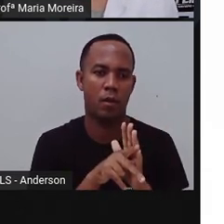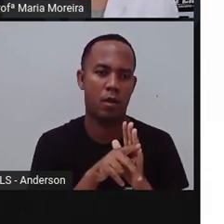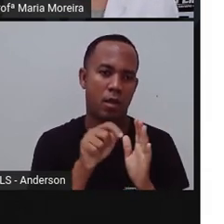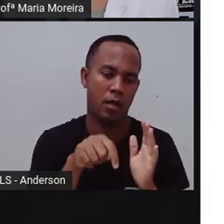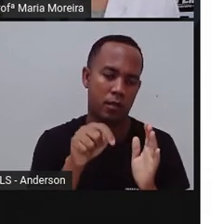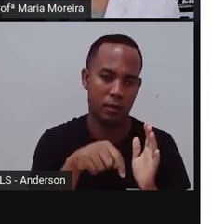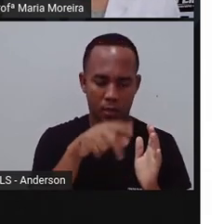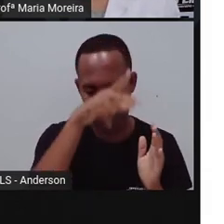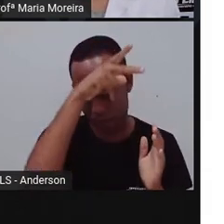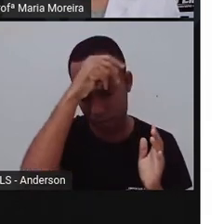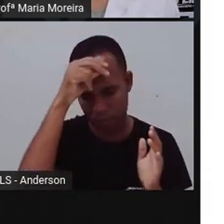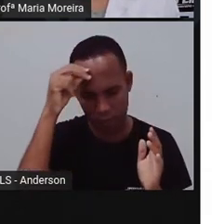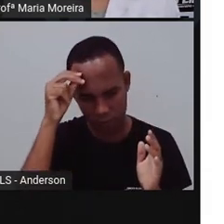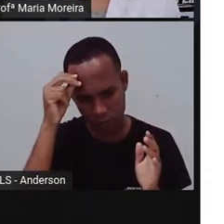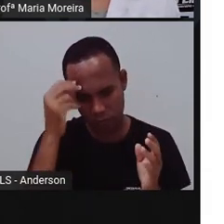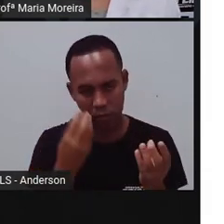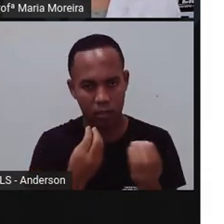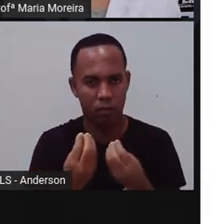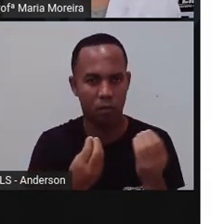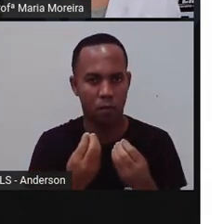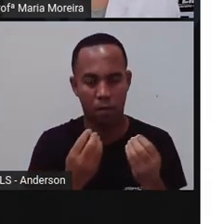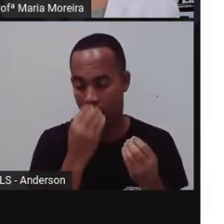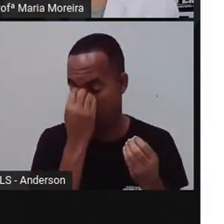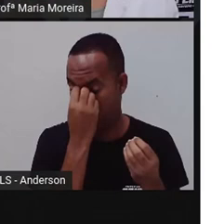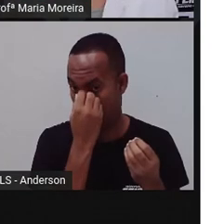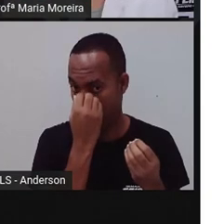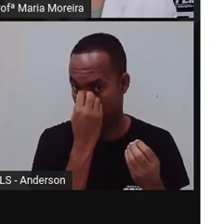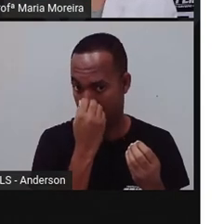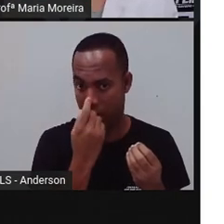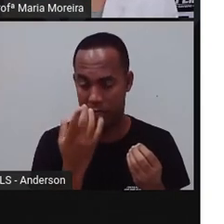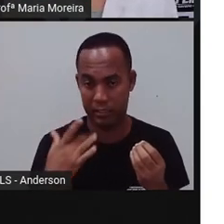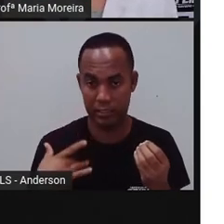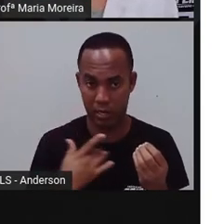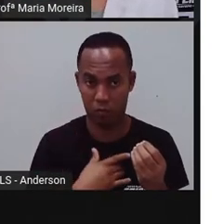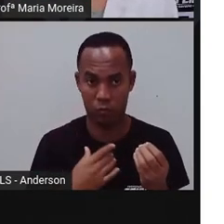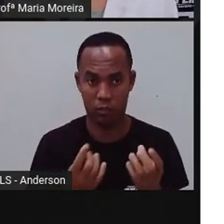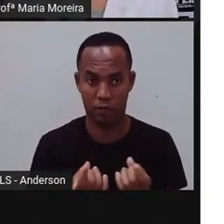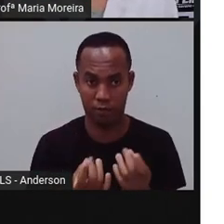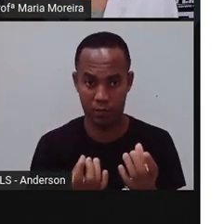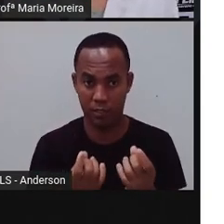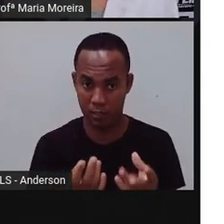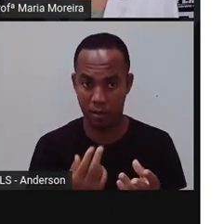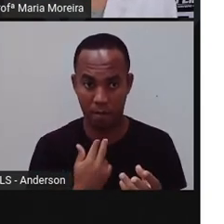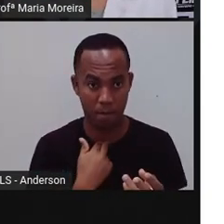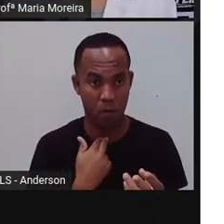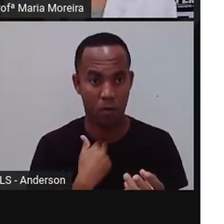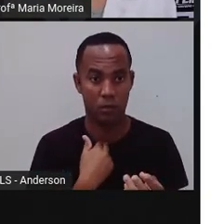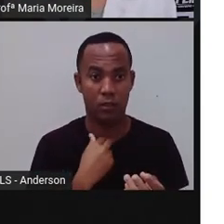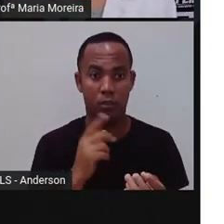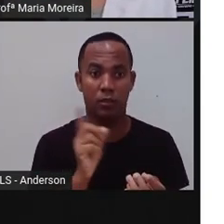né? Vamos imaginar, porque ele não pode vender o hospital da mulher. Porque saúde, você não pode